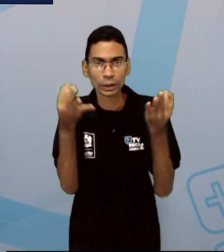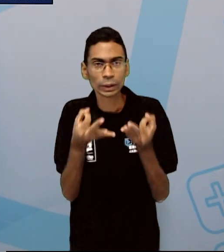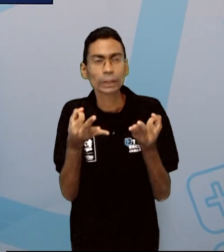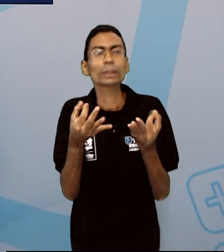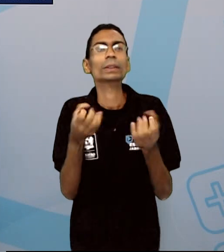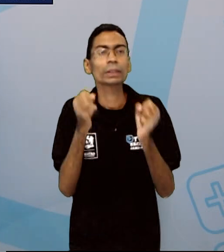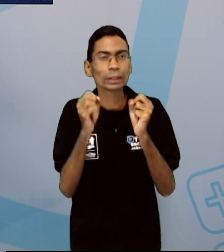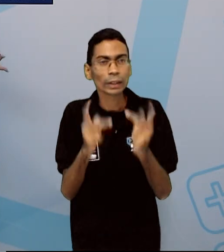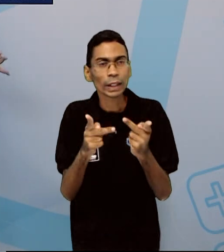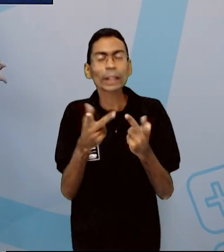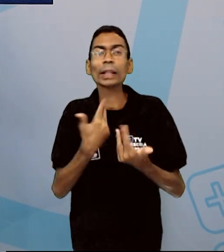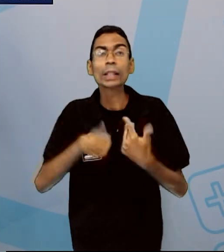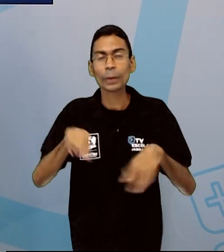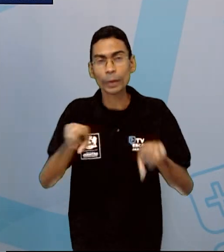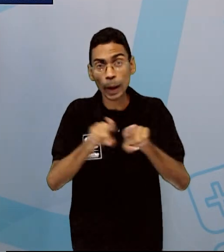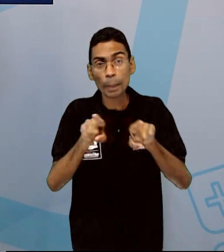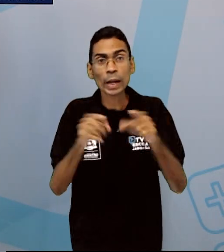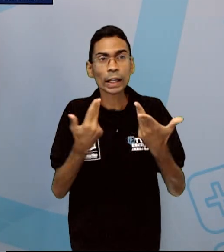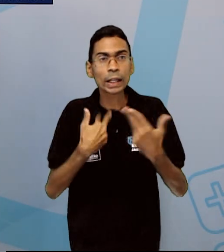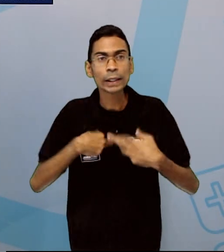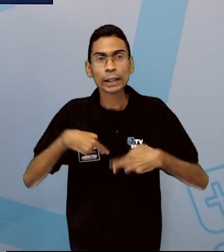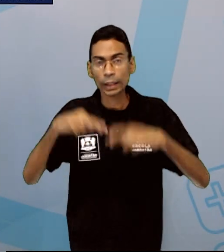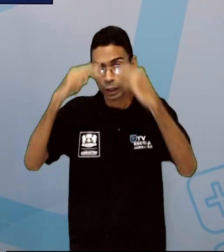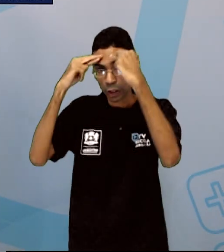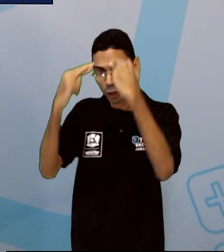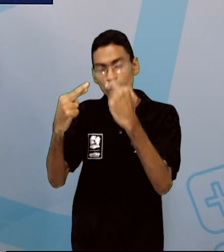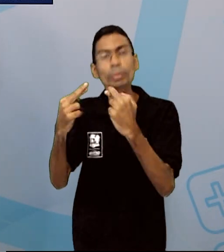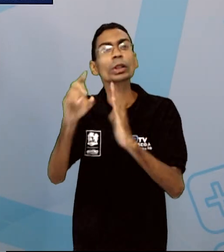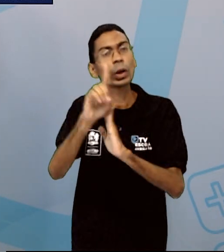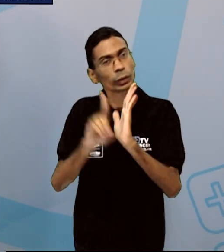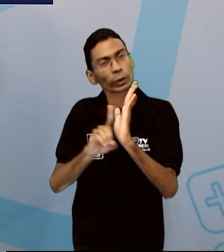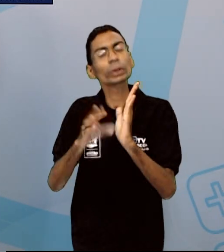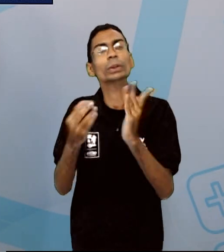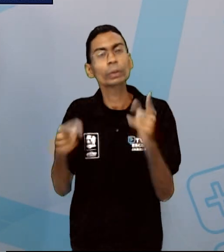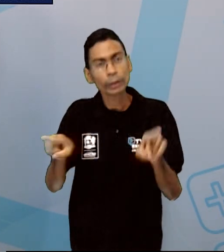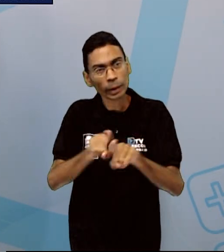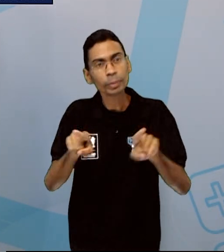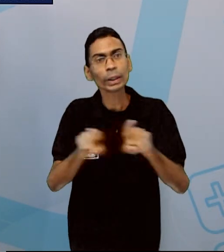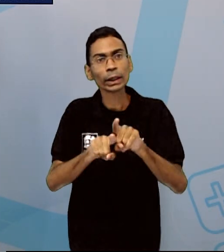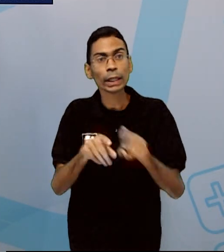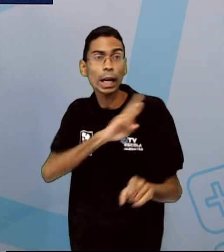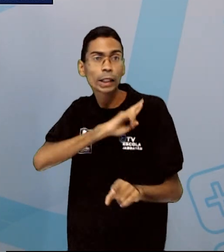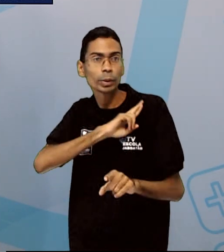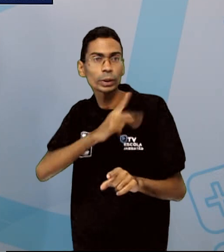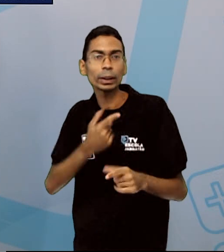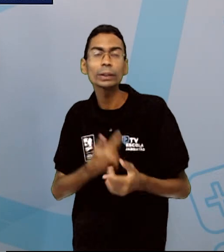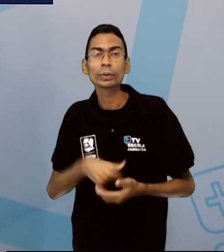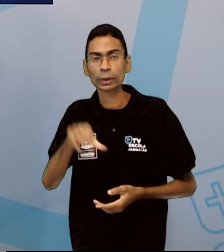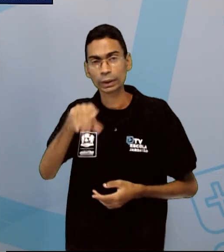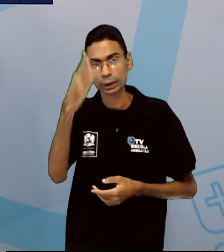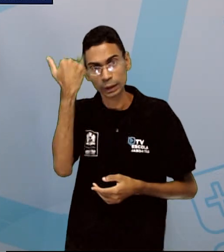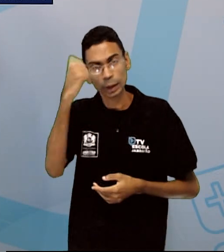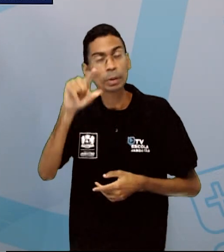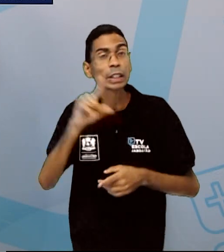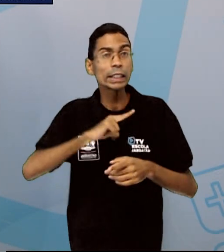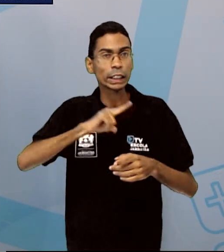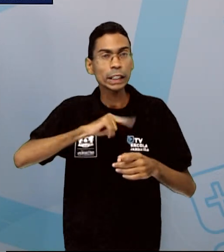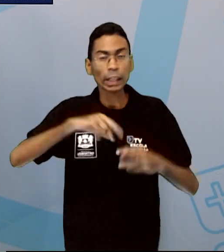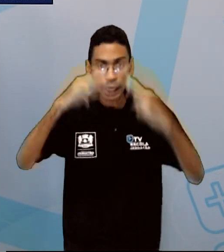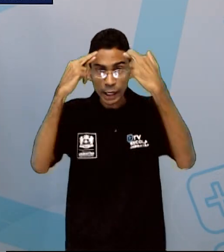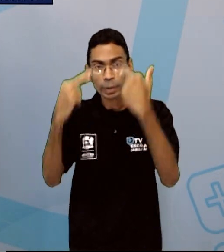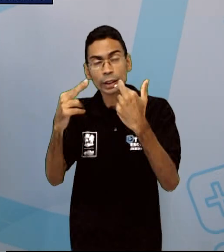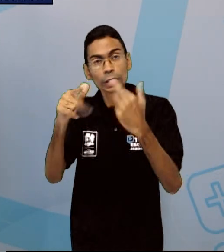cidadania é o respeito. Tenho certeza que você que está aí na sua casa nos assistindo gosta de ser respeitado. Mas você